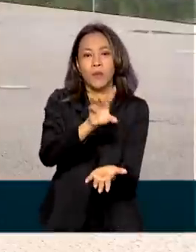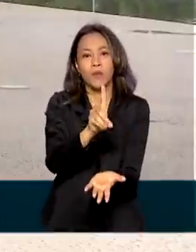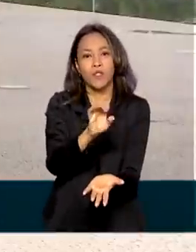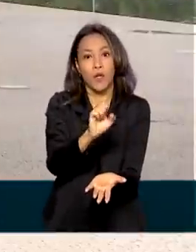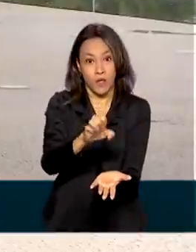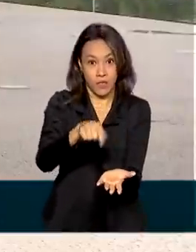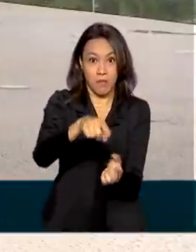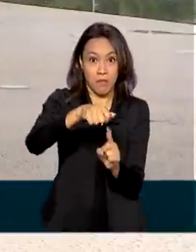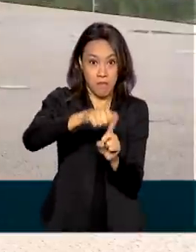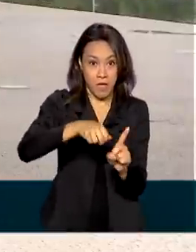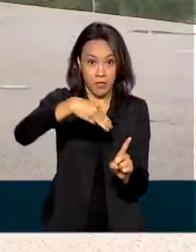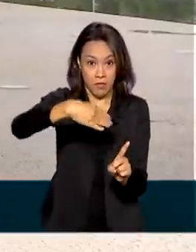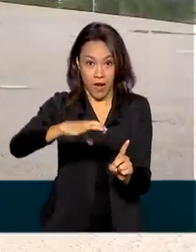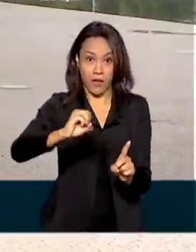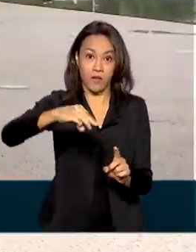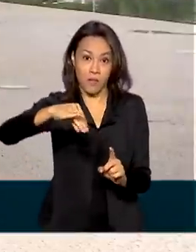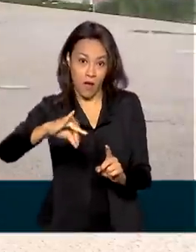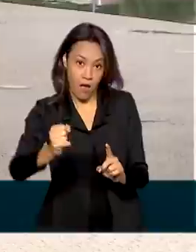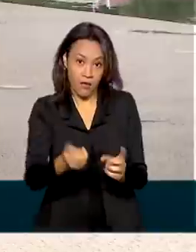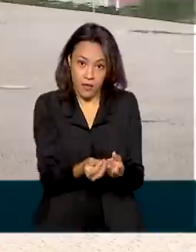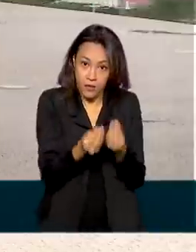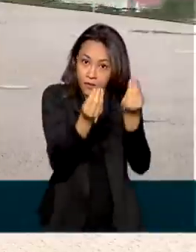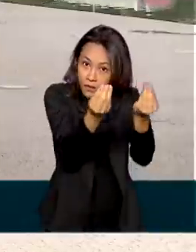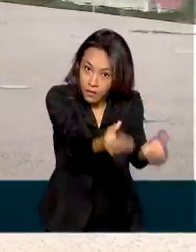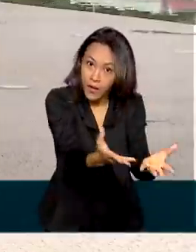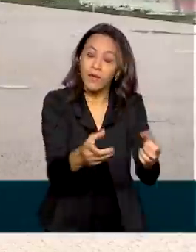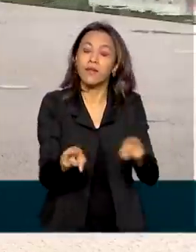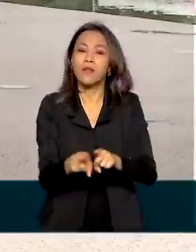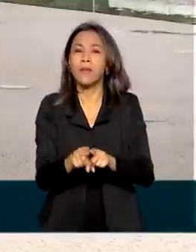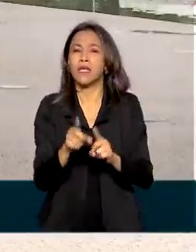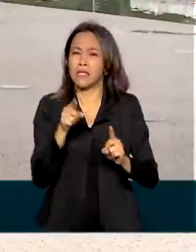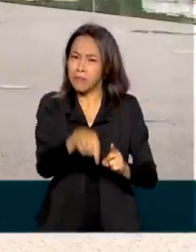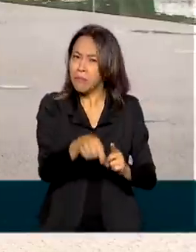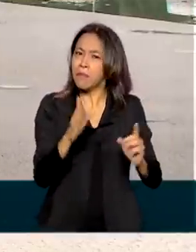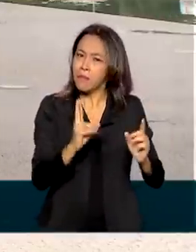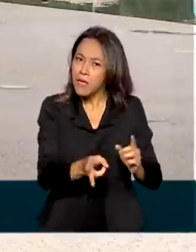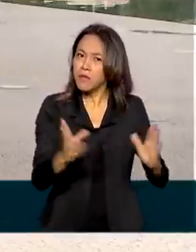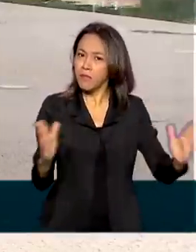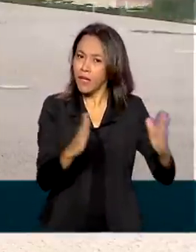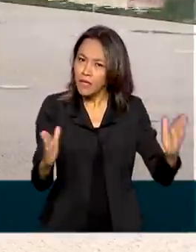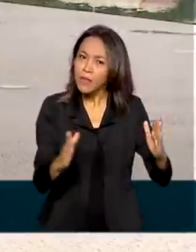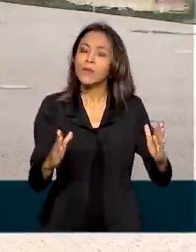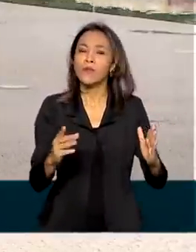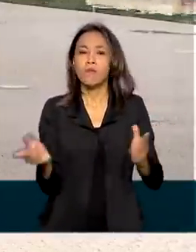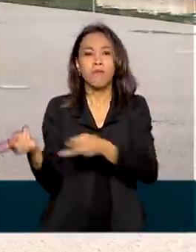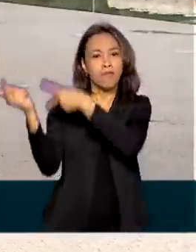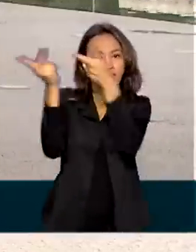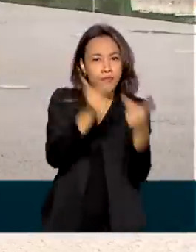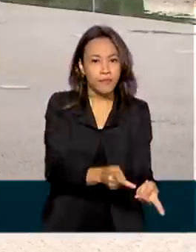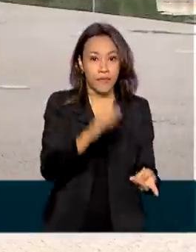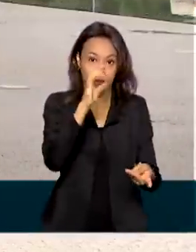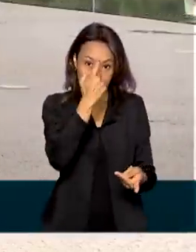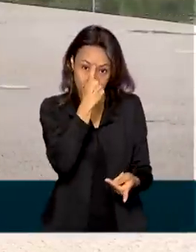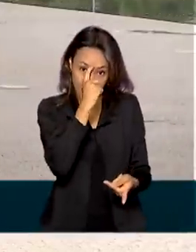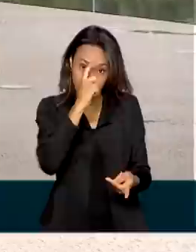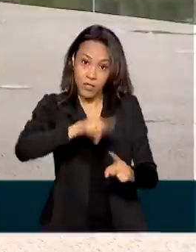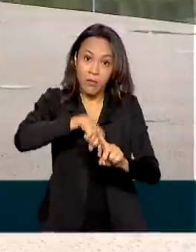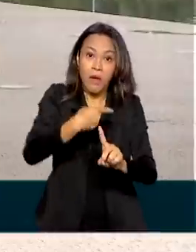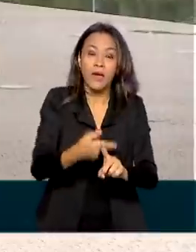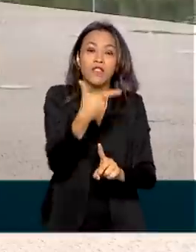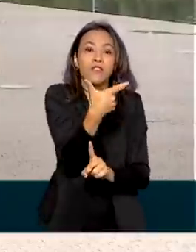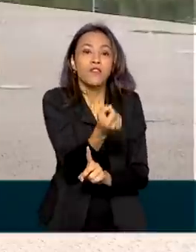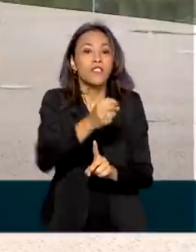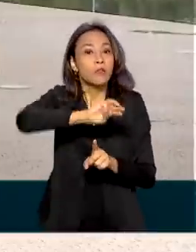maio. E com a precisa medicamentos que poderá trazer no mesmo período ao país da Índia mais 20 milhões de doses da vacina